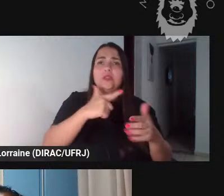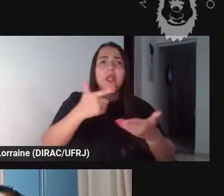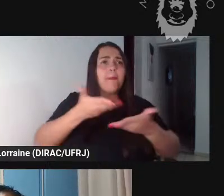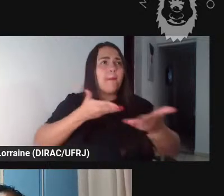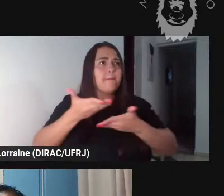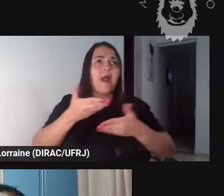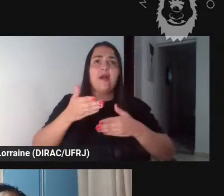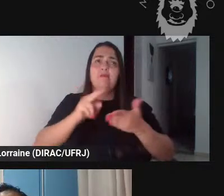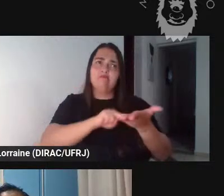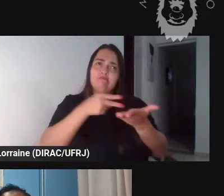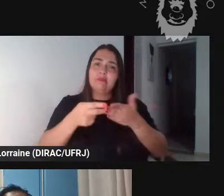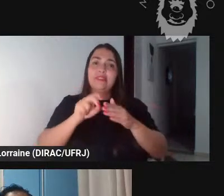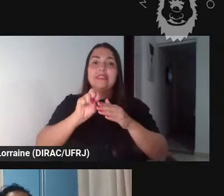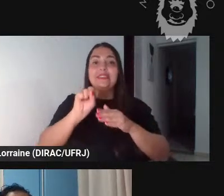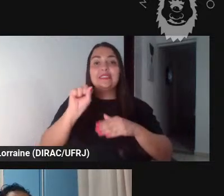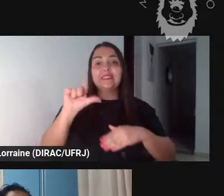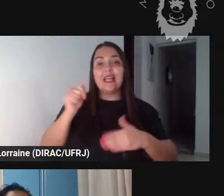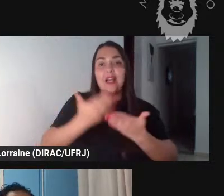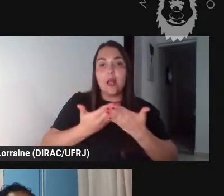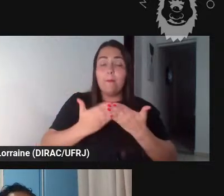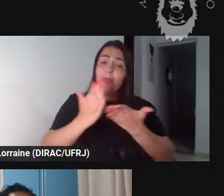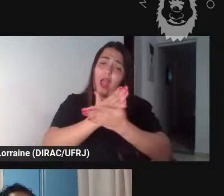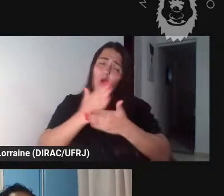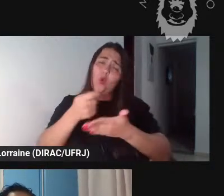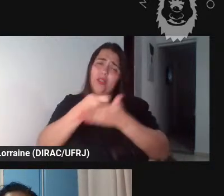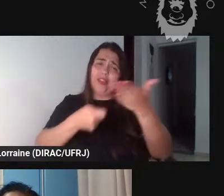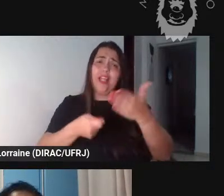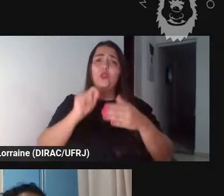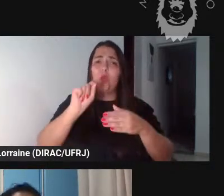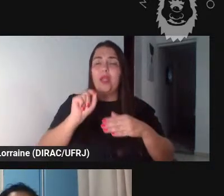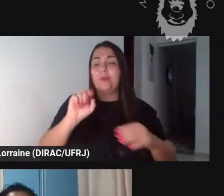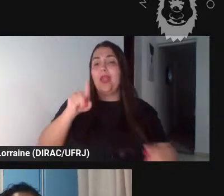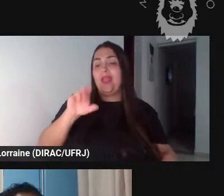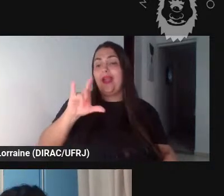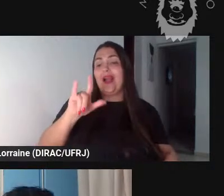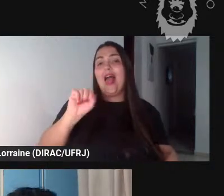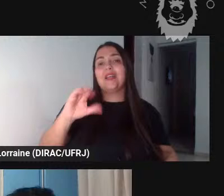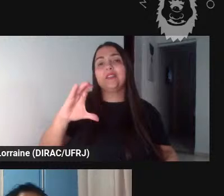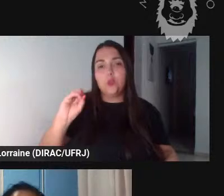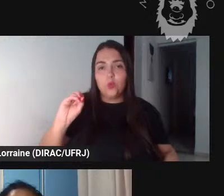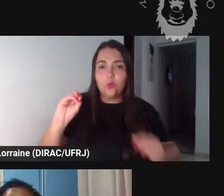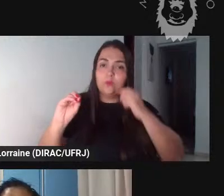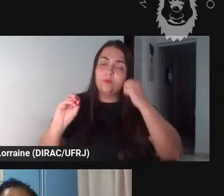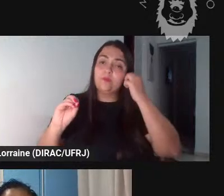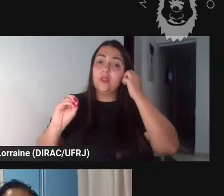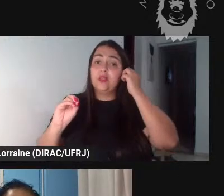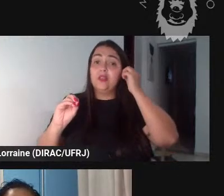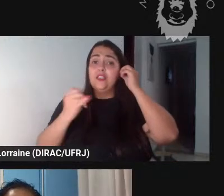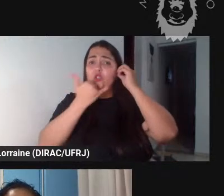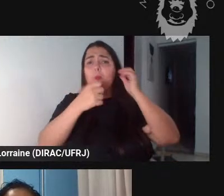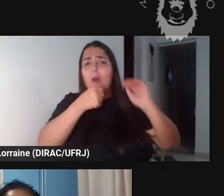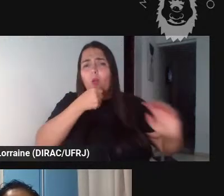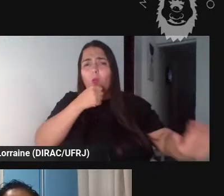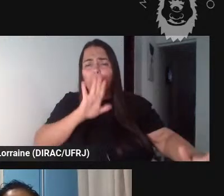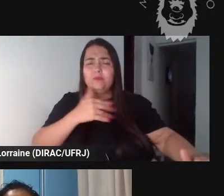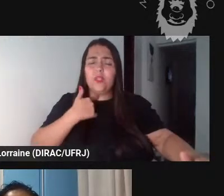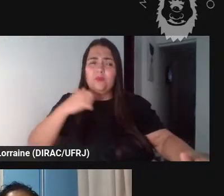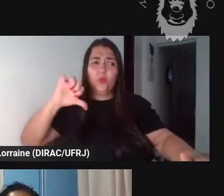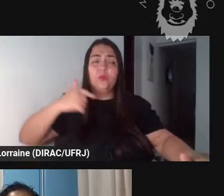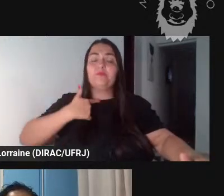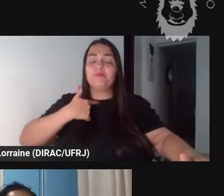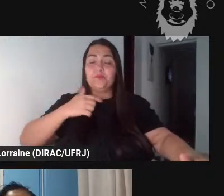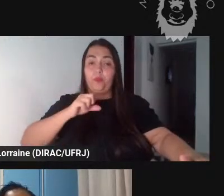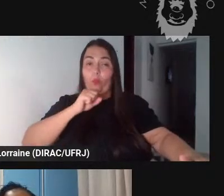trazem ideias que já não são mais compatíveis com a nossa realidade engasgando hoje com a nossa realidade de hoje